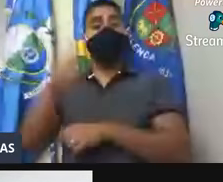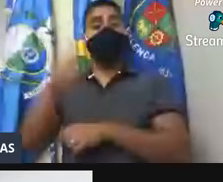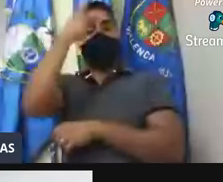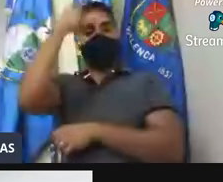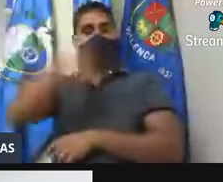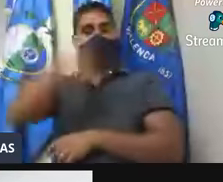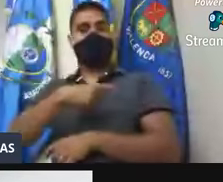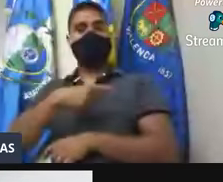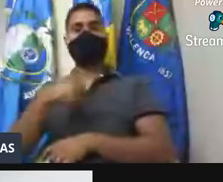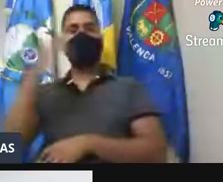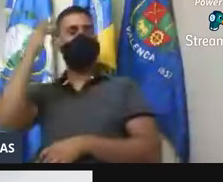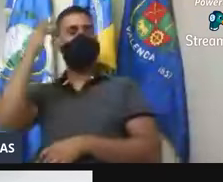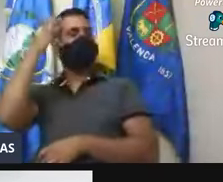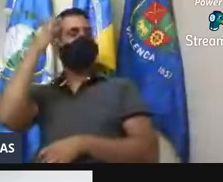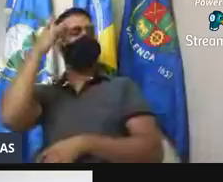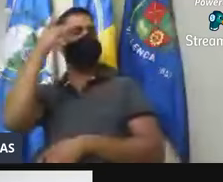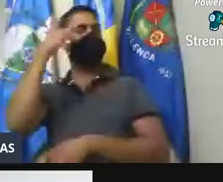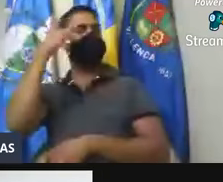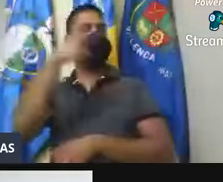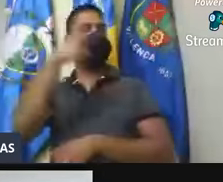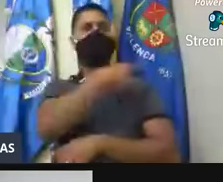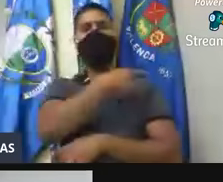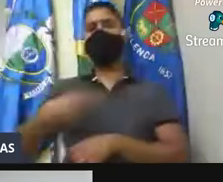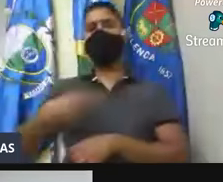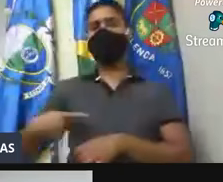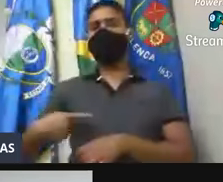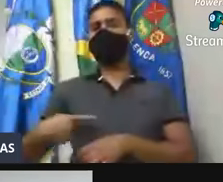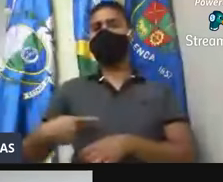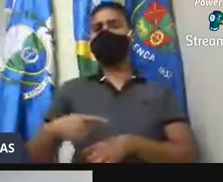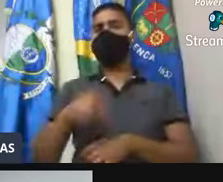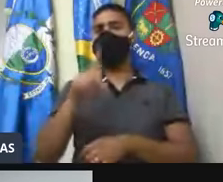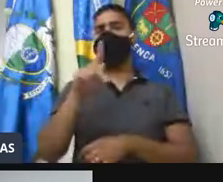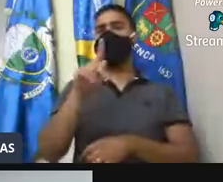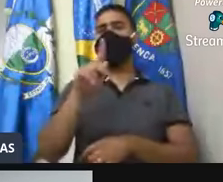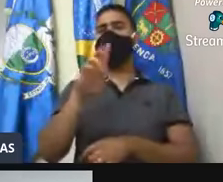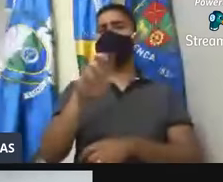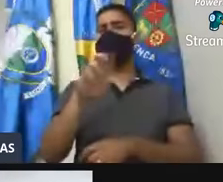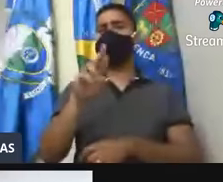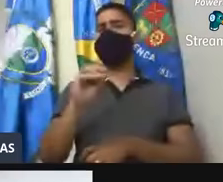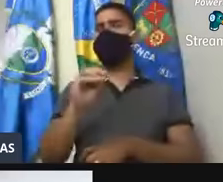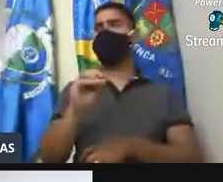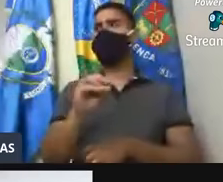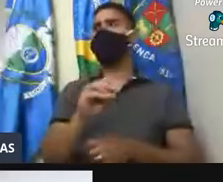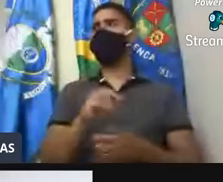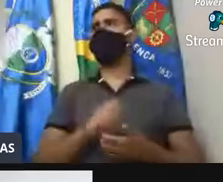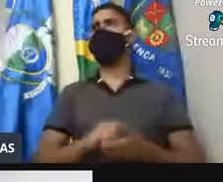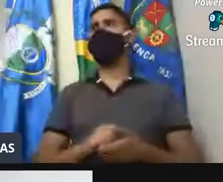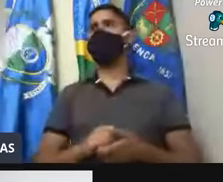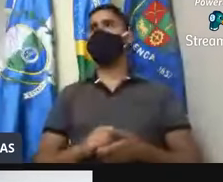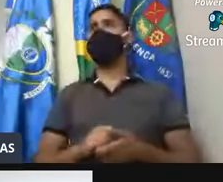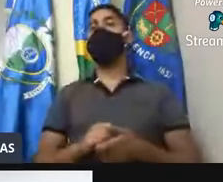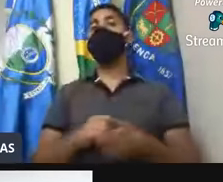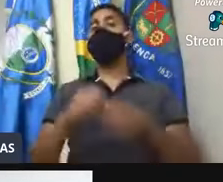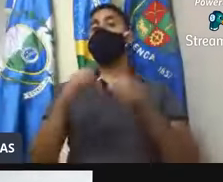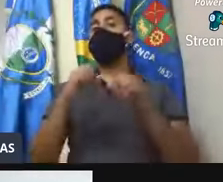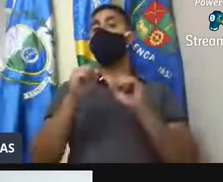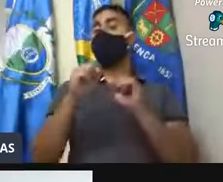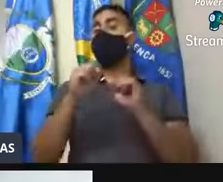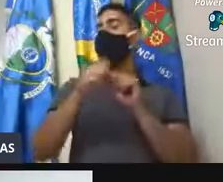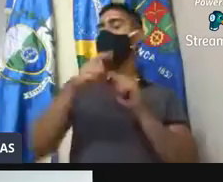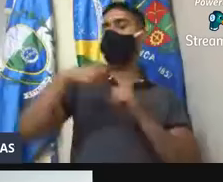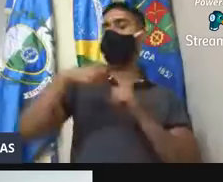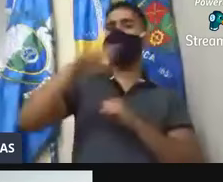que eu acho que o vereador Pedro Graça, que é o presidente, se eu não me engano, eu fui presidente no último dia, para a gente protocolar